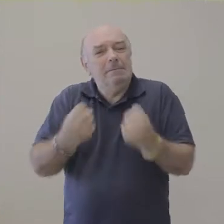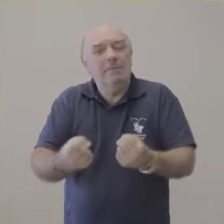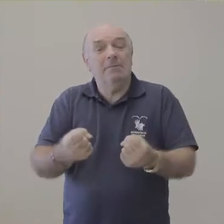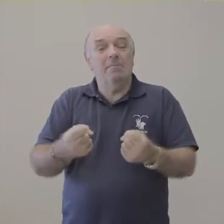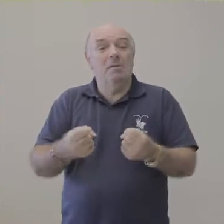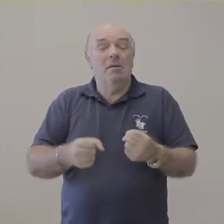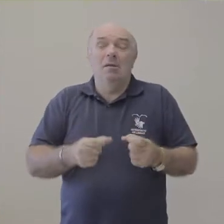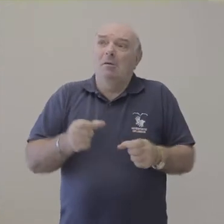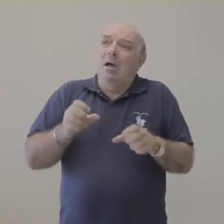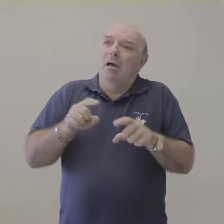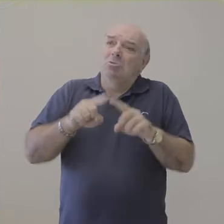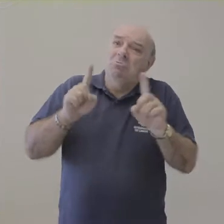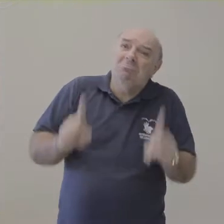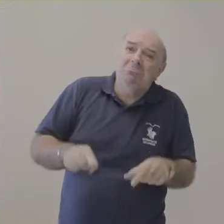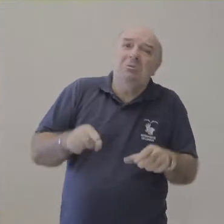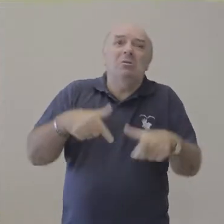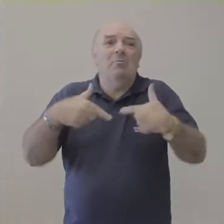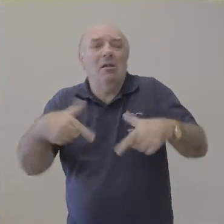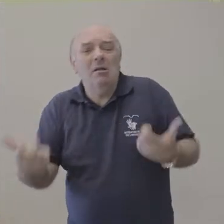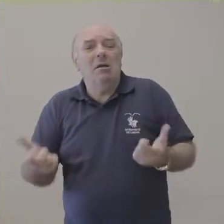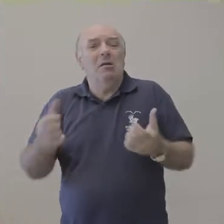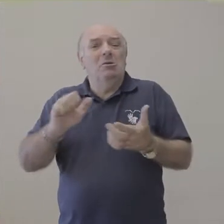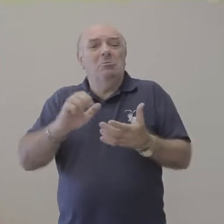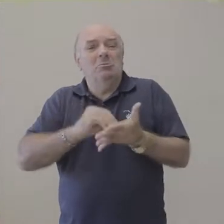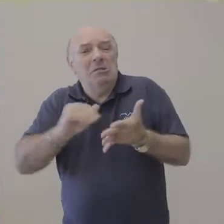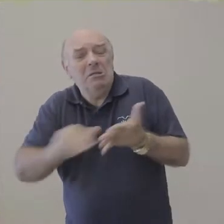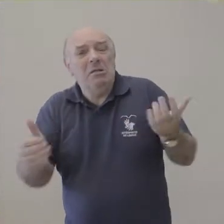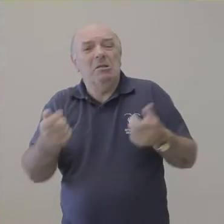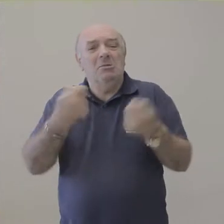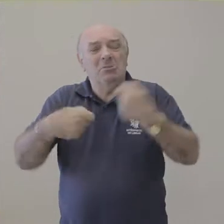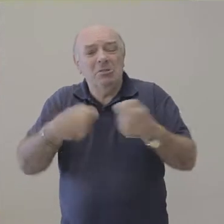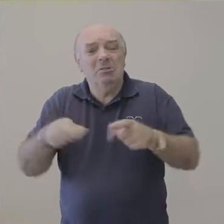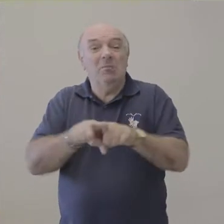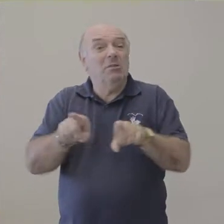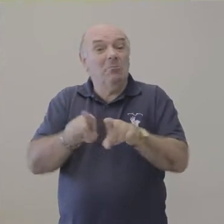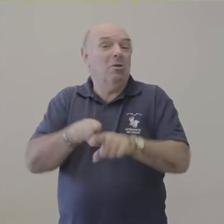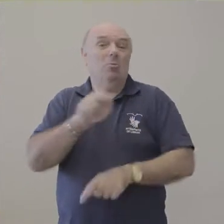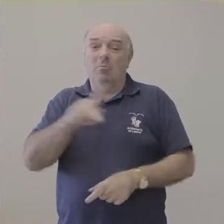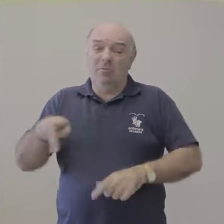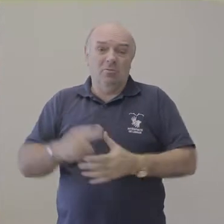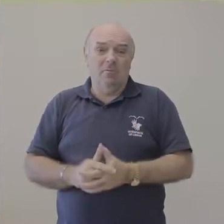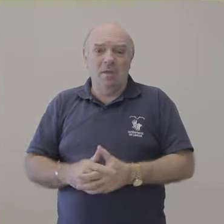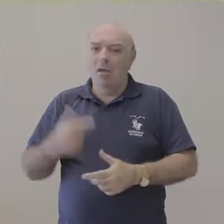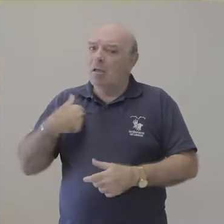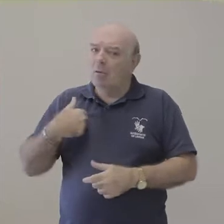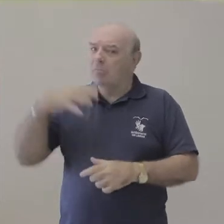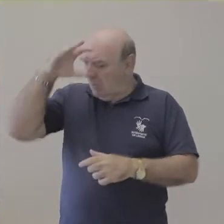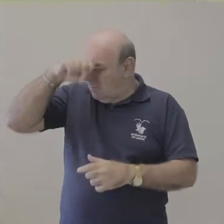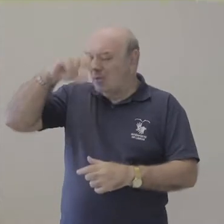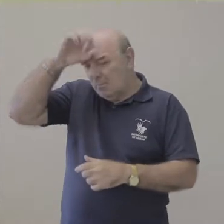quanto na parte acadêmica. Eu aprendi muito e continuo aprendendo nesses anos e anos.